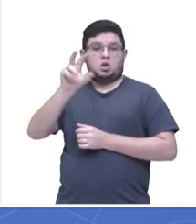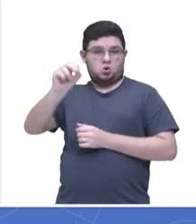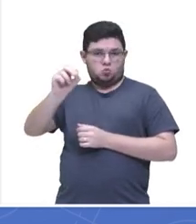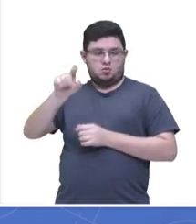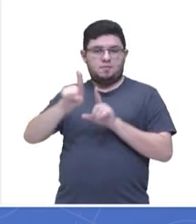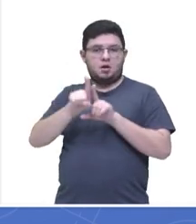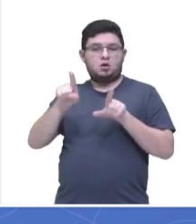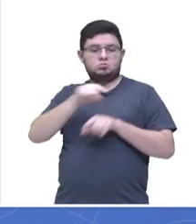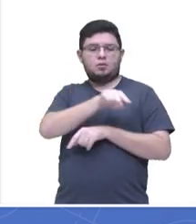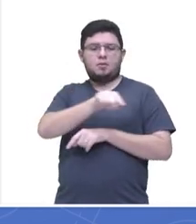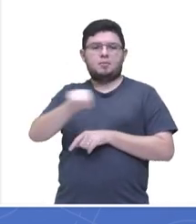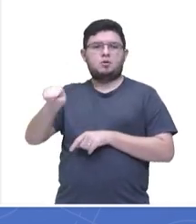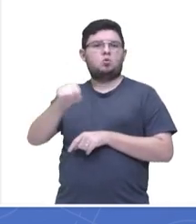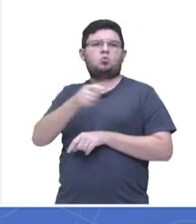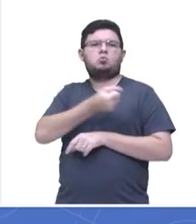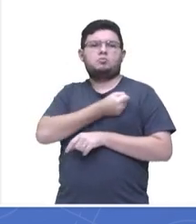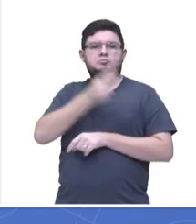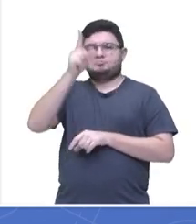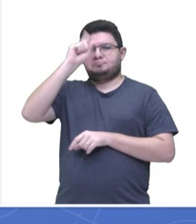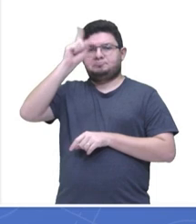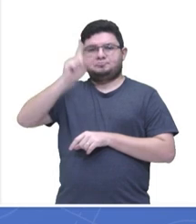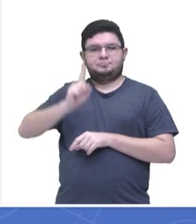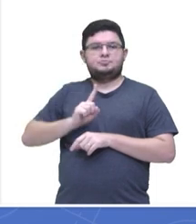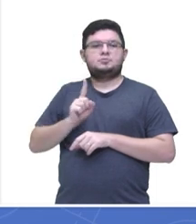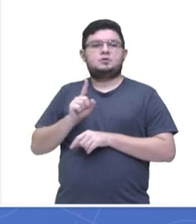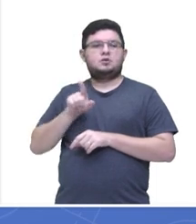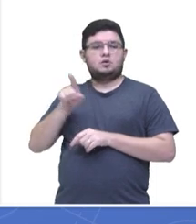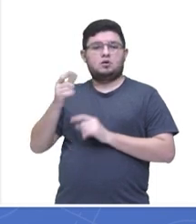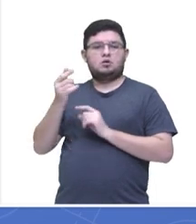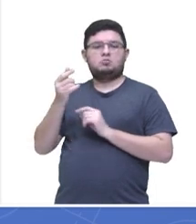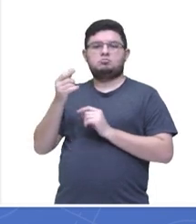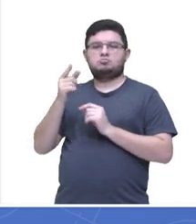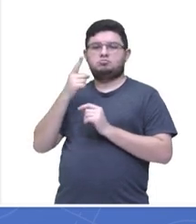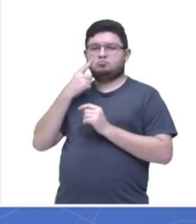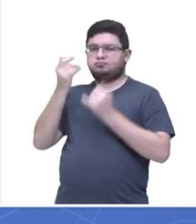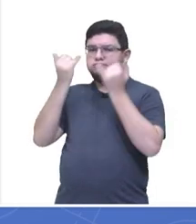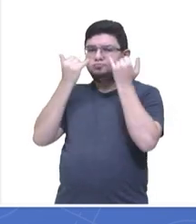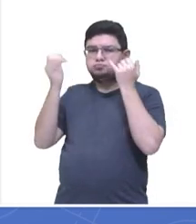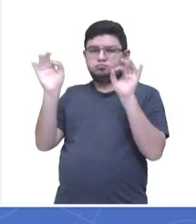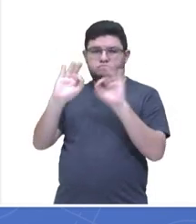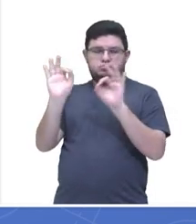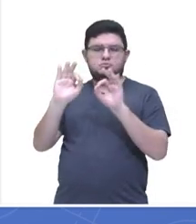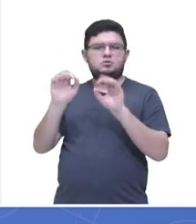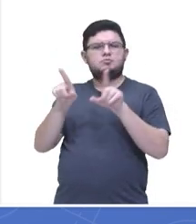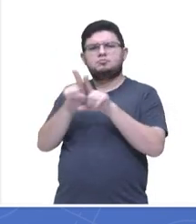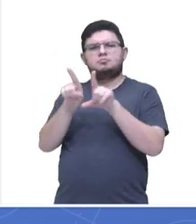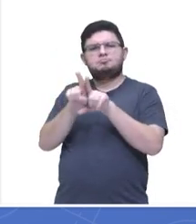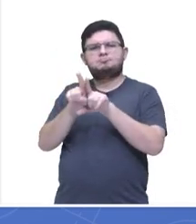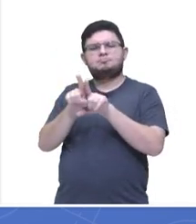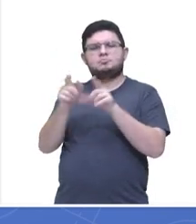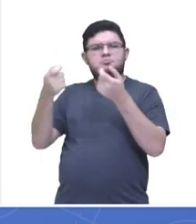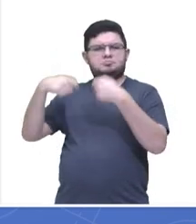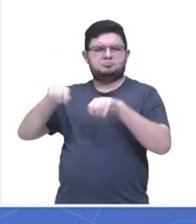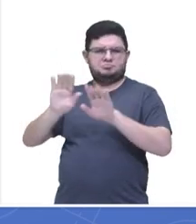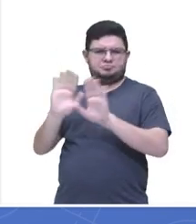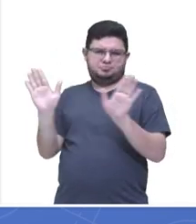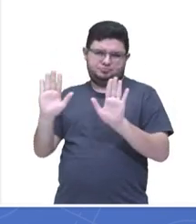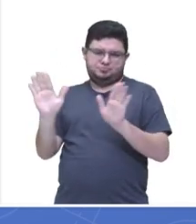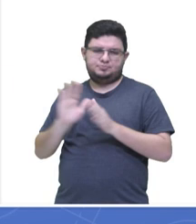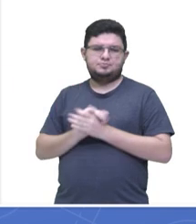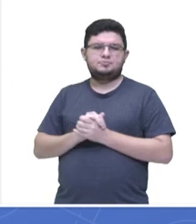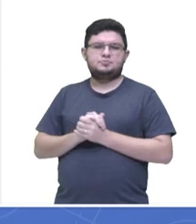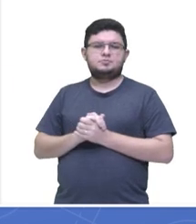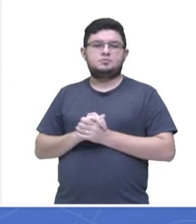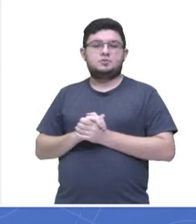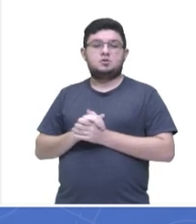50 números. Em nenhum momento a questão nos informou e não precisa, na verdade, tá bom? Por quê? Porque